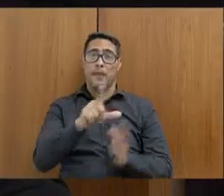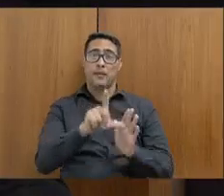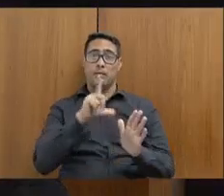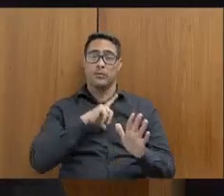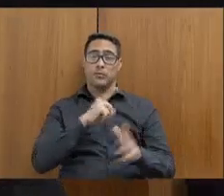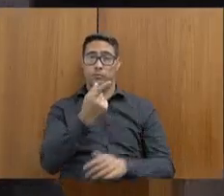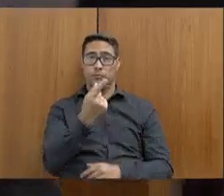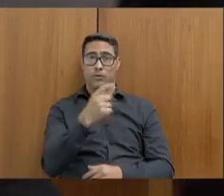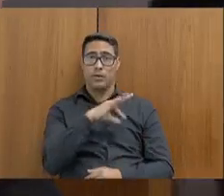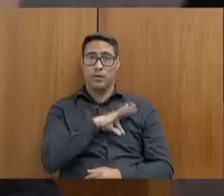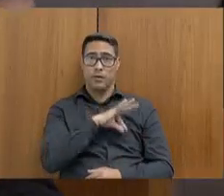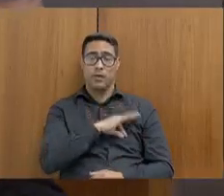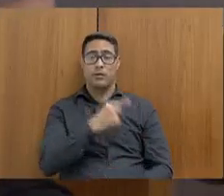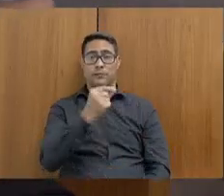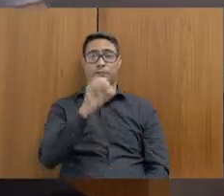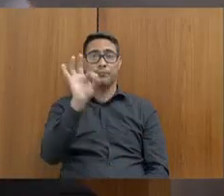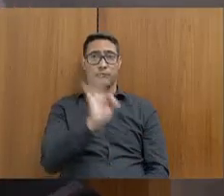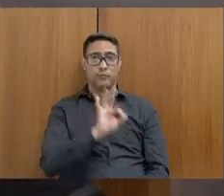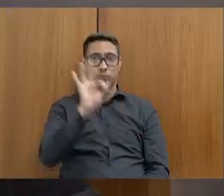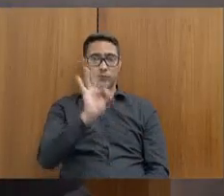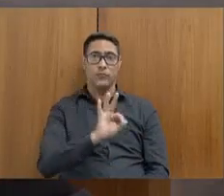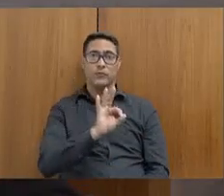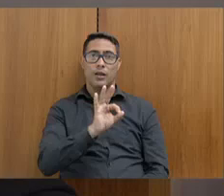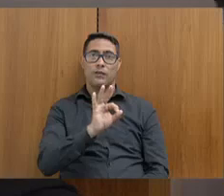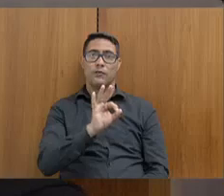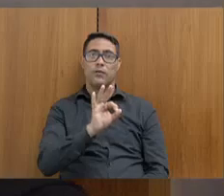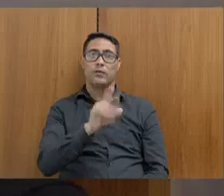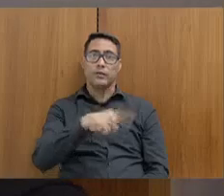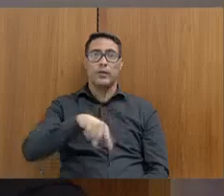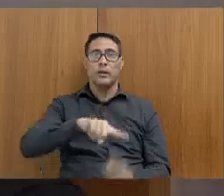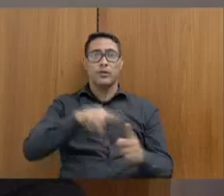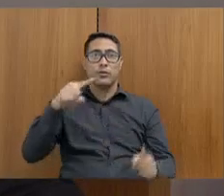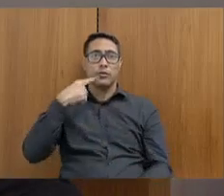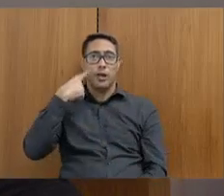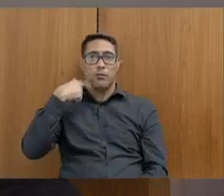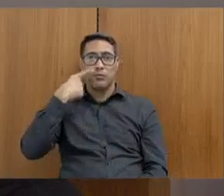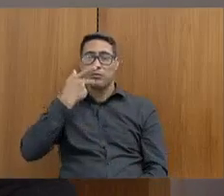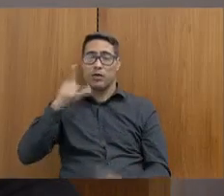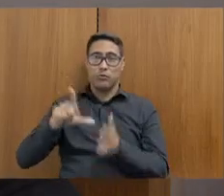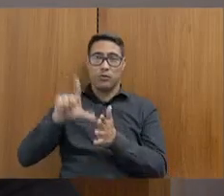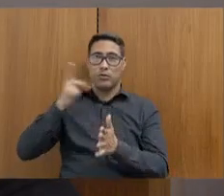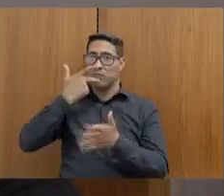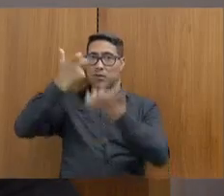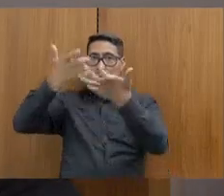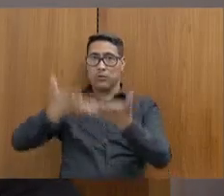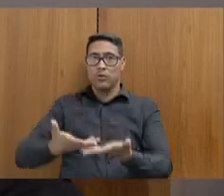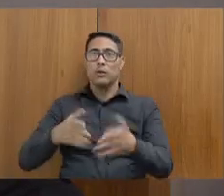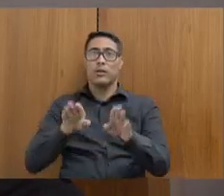antecipadamente, até o próprio deputado, o sargento Rodrigues, mencionou a respeito disso.